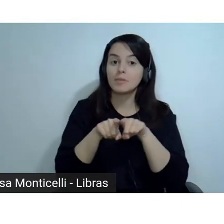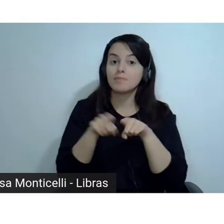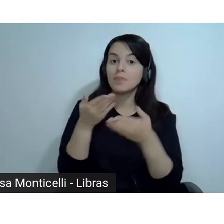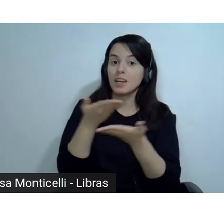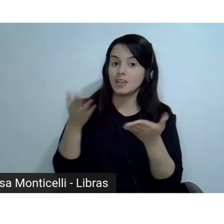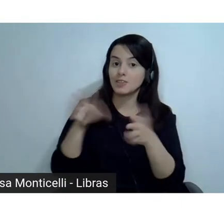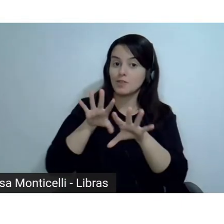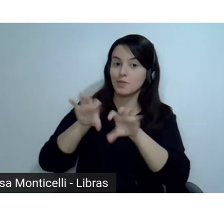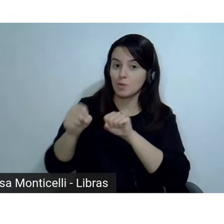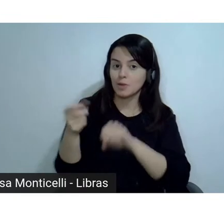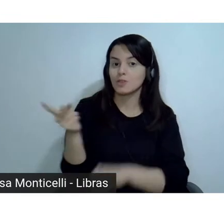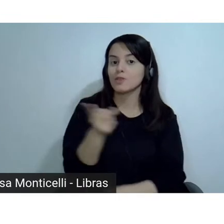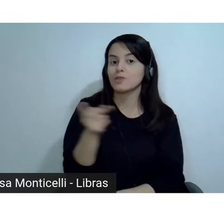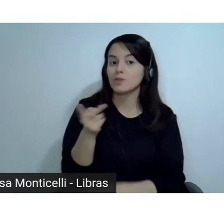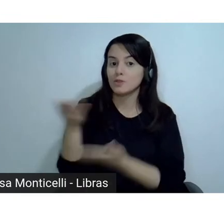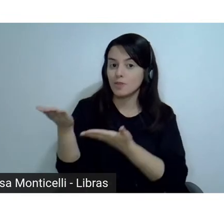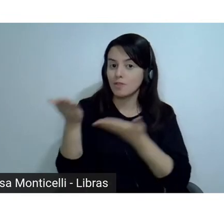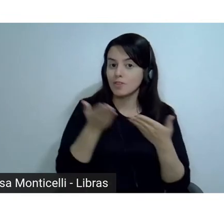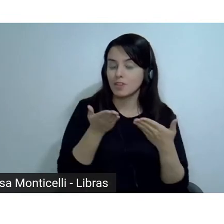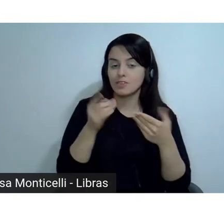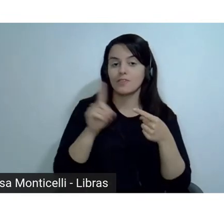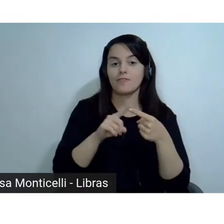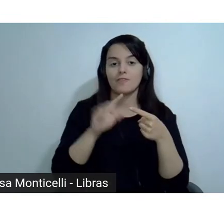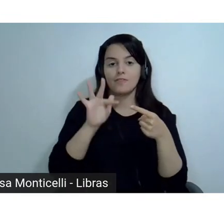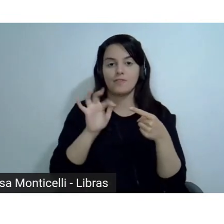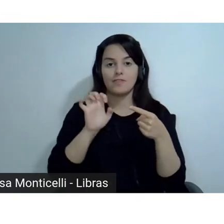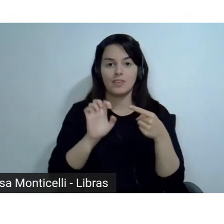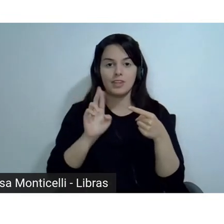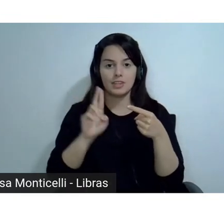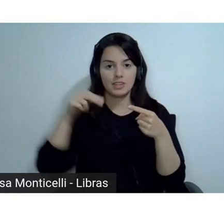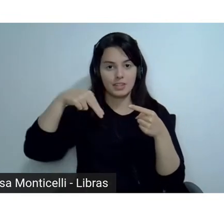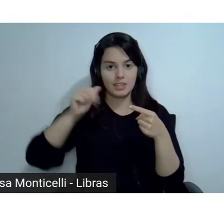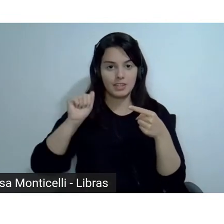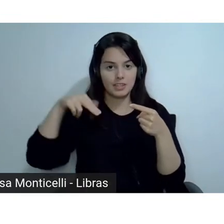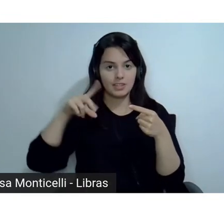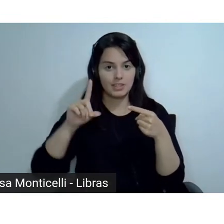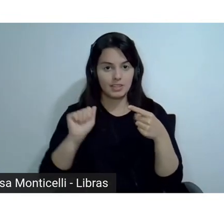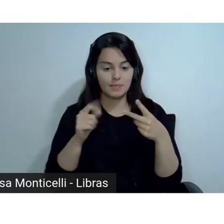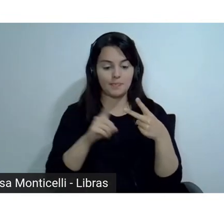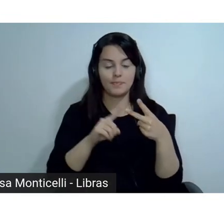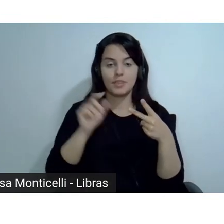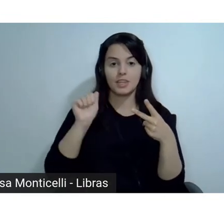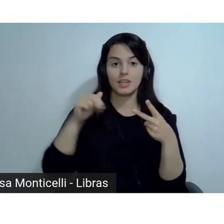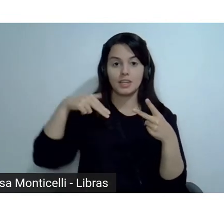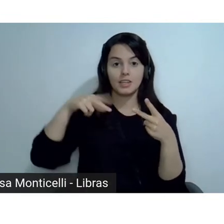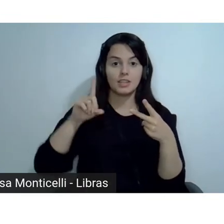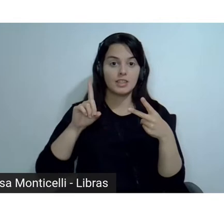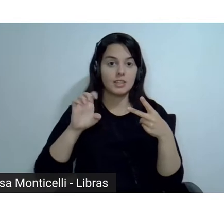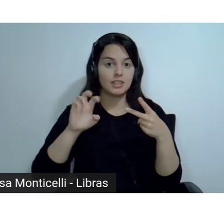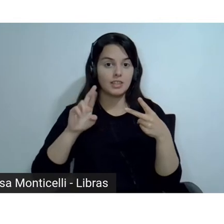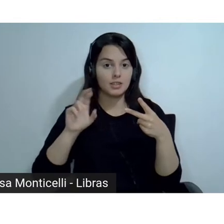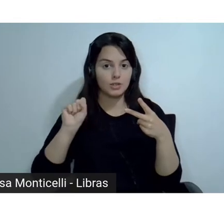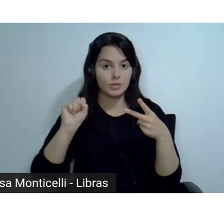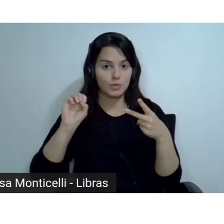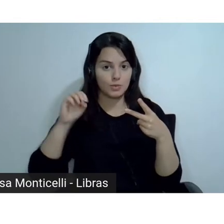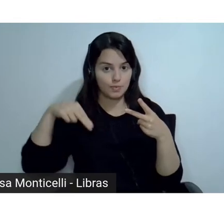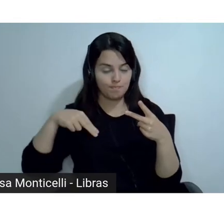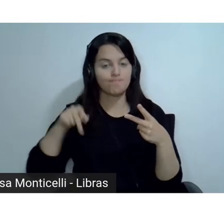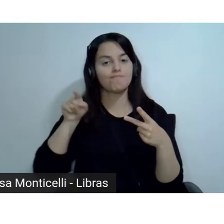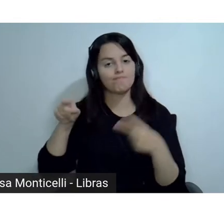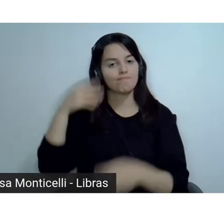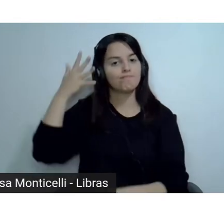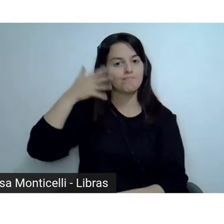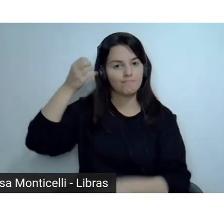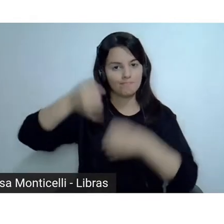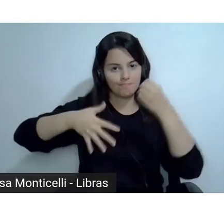a Fernanda Bartikowski e o Anderson Carlin. Estarão, então, conversando com vocês. Nos acompanham nesta live, as nossas